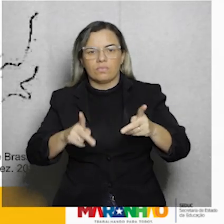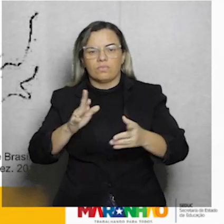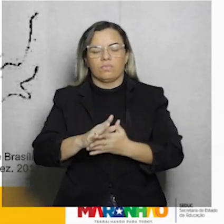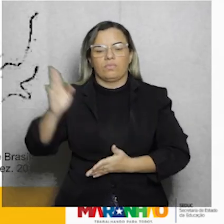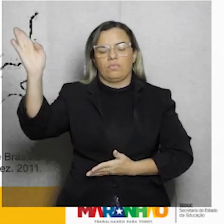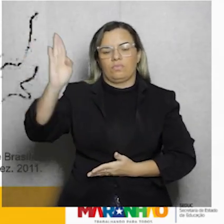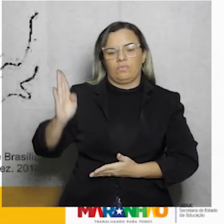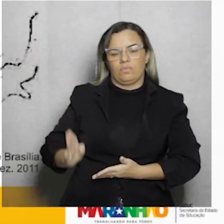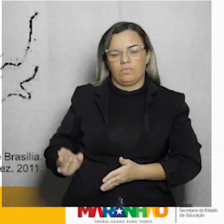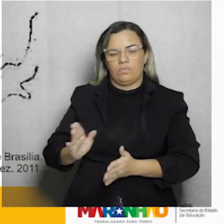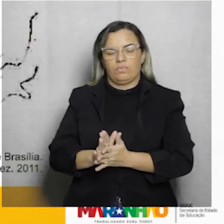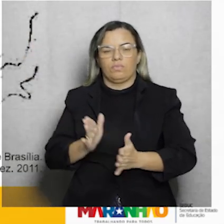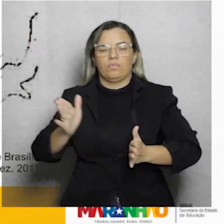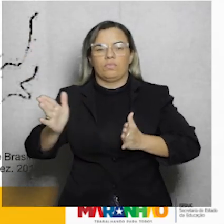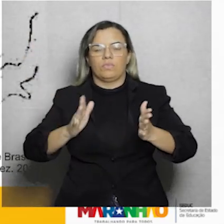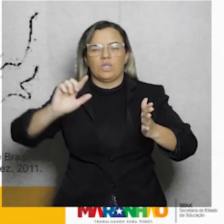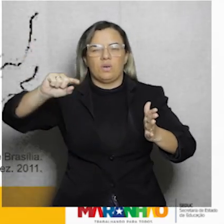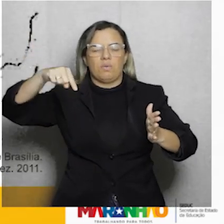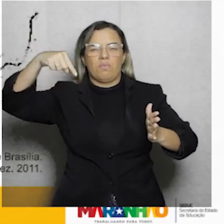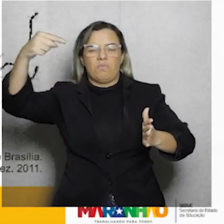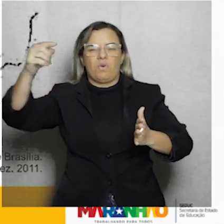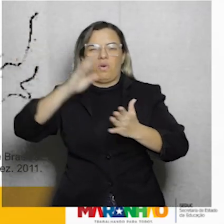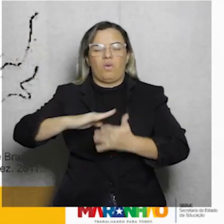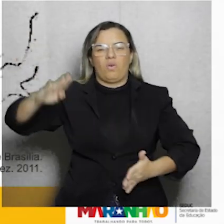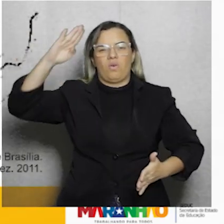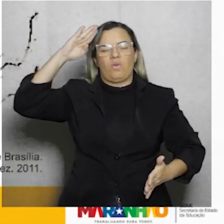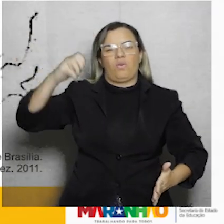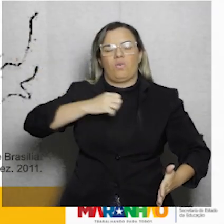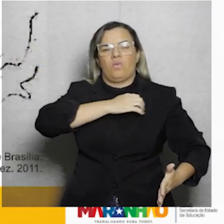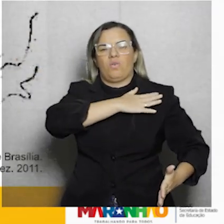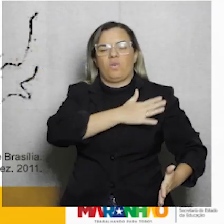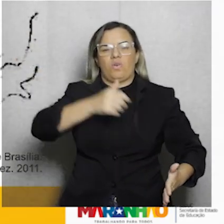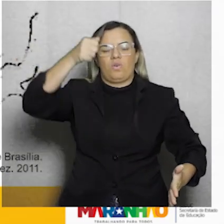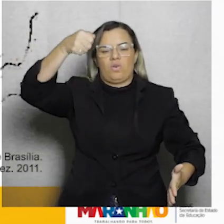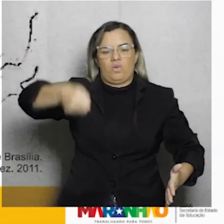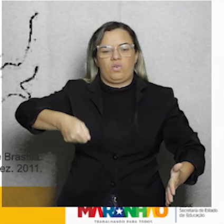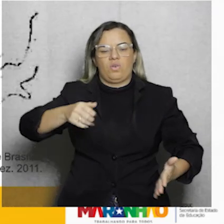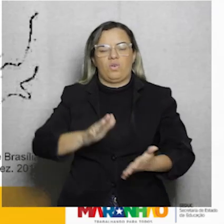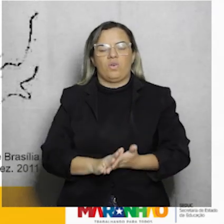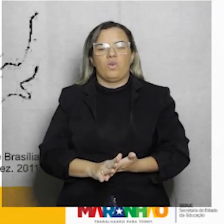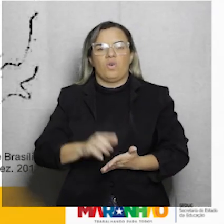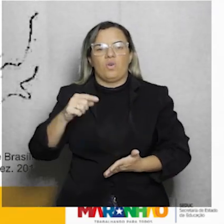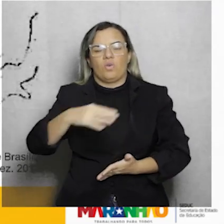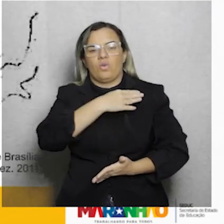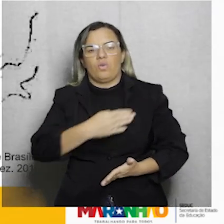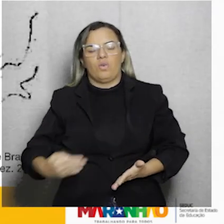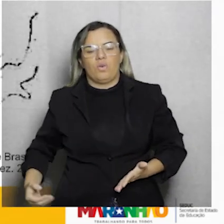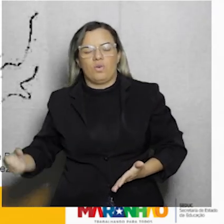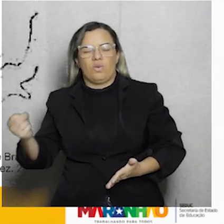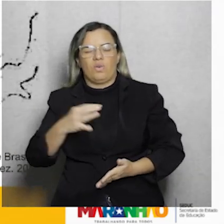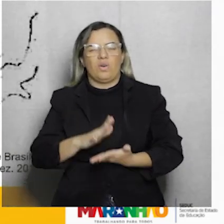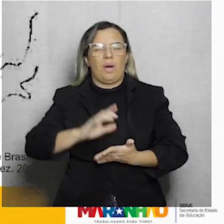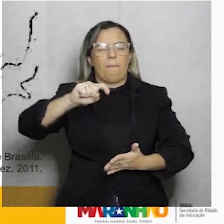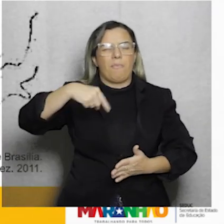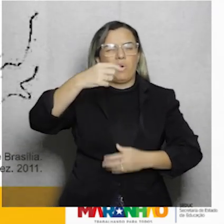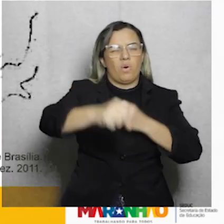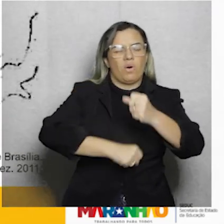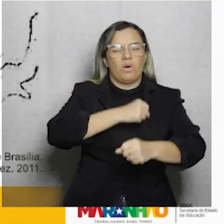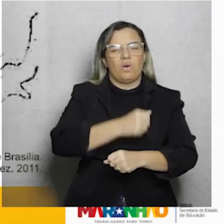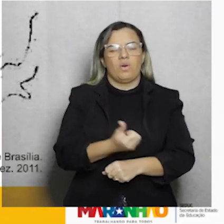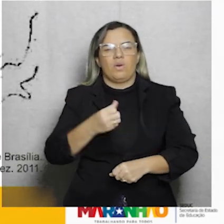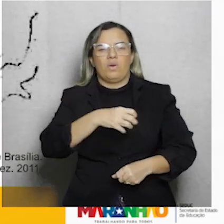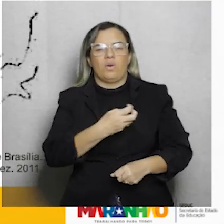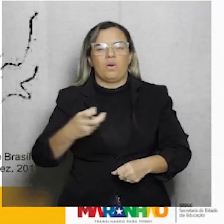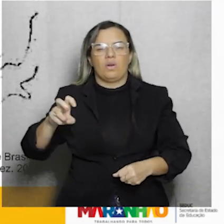Aquele período ali pós-ditadura do Estado Novo, pós-1945, que vai se estender até 1964,